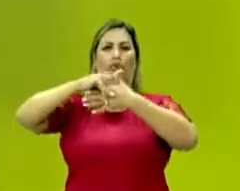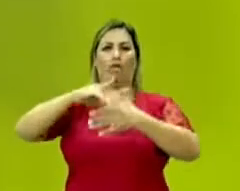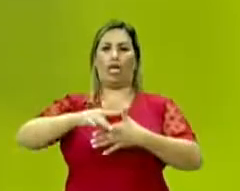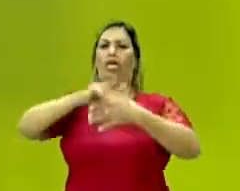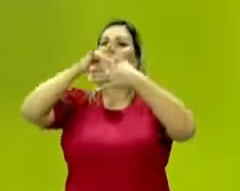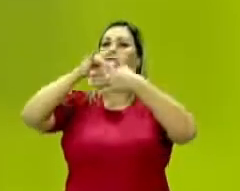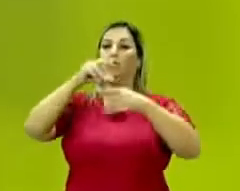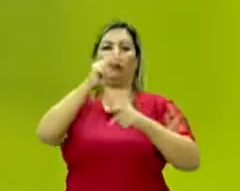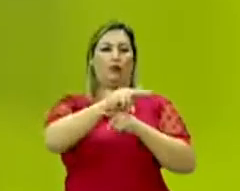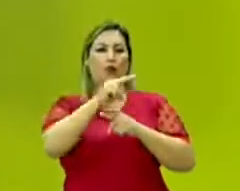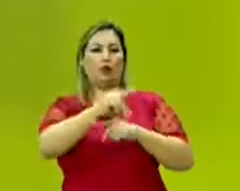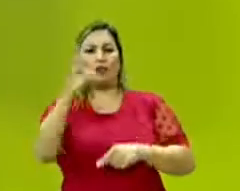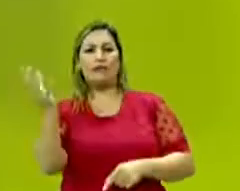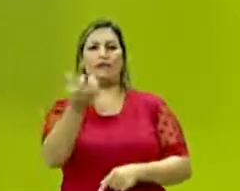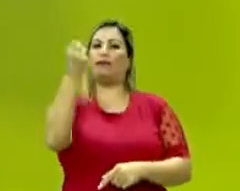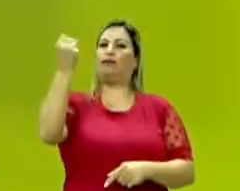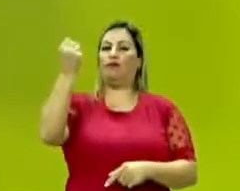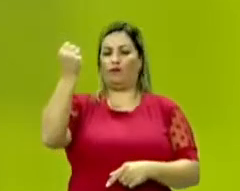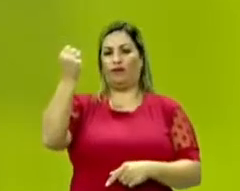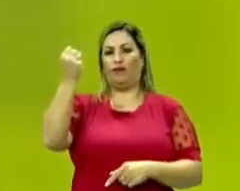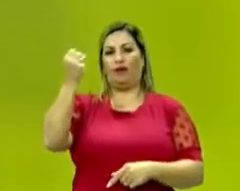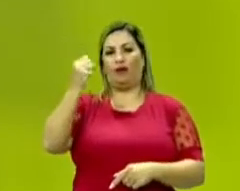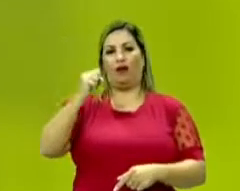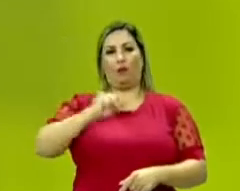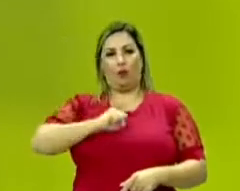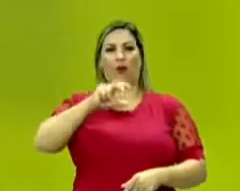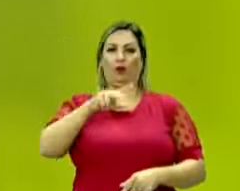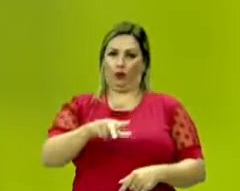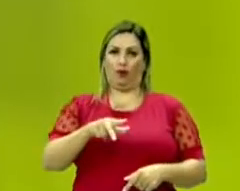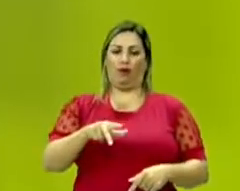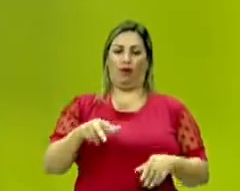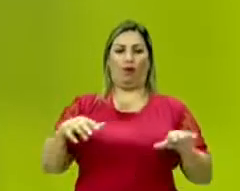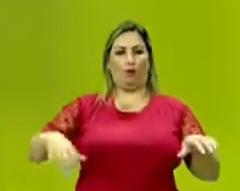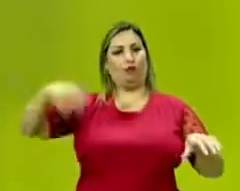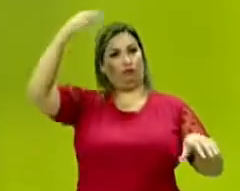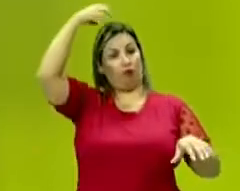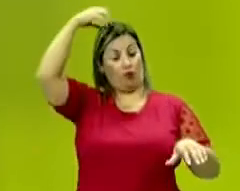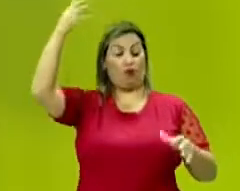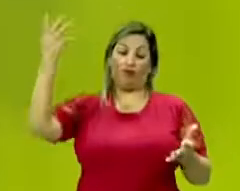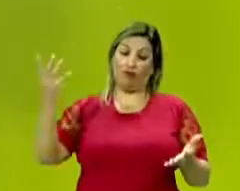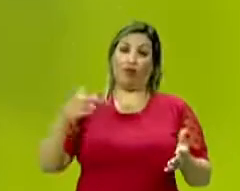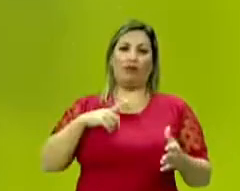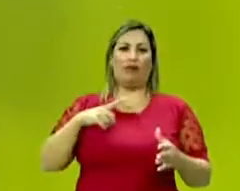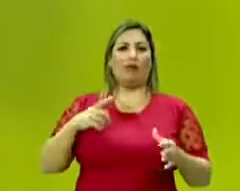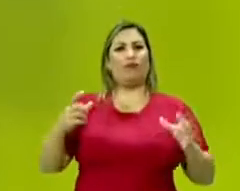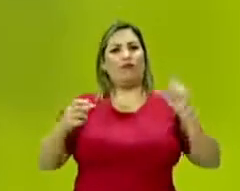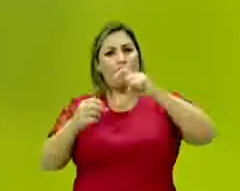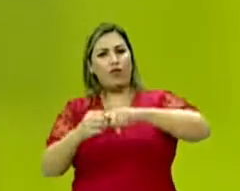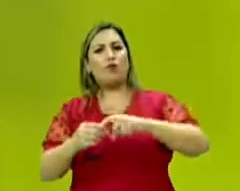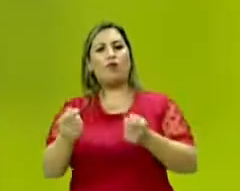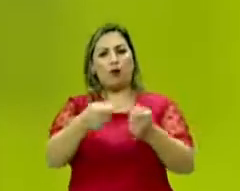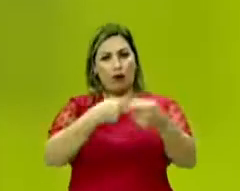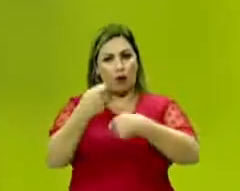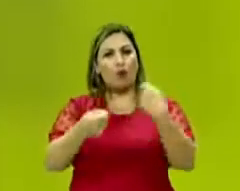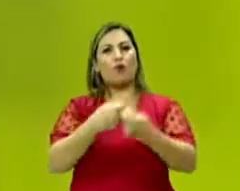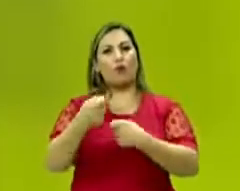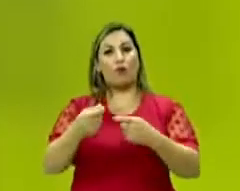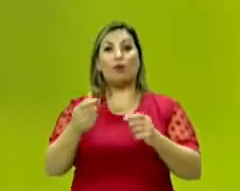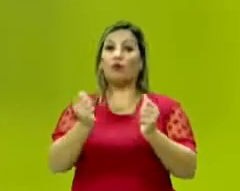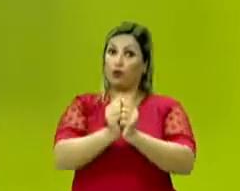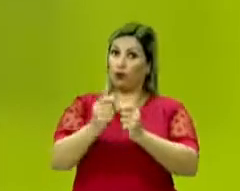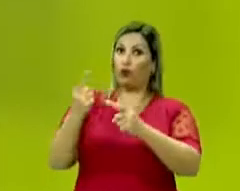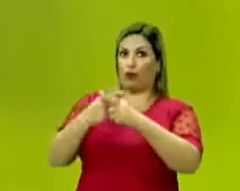proteger, de salvaguardar a corte portuguesa, mantendo o vínculo econômico e diplomático com a